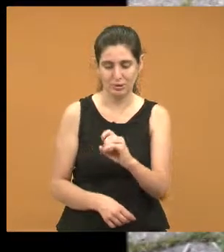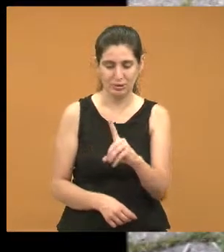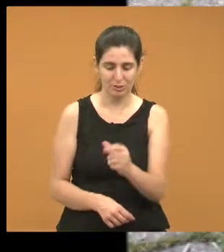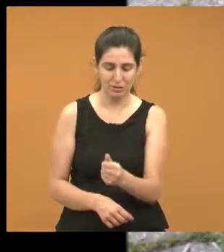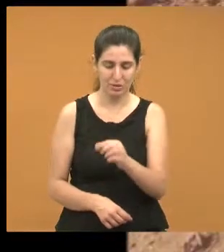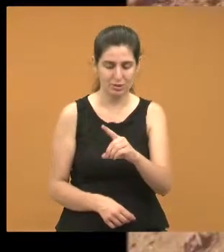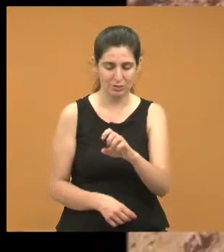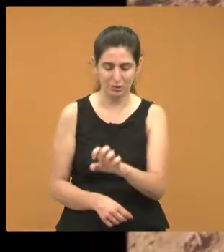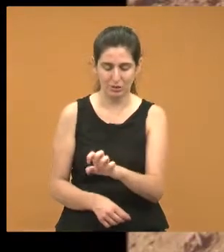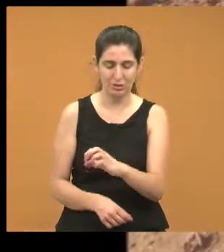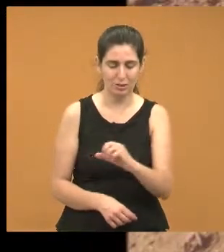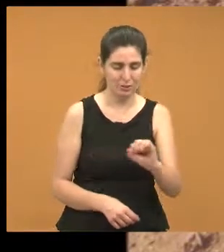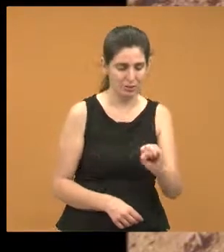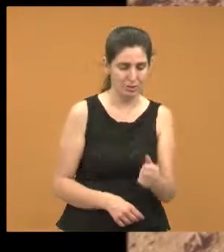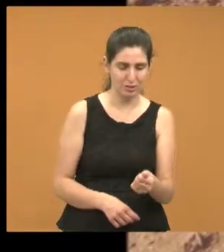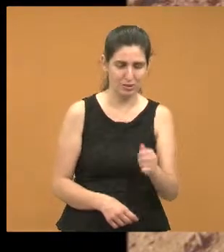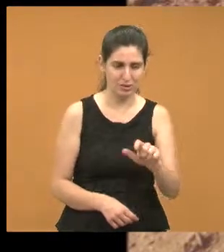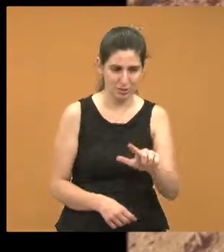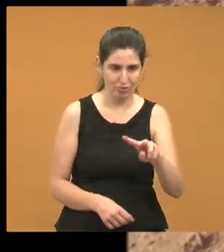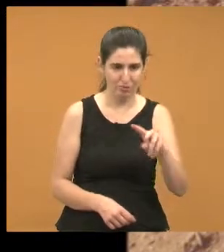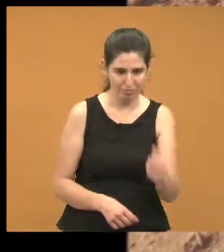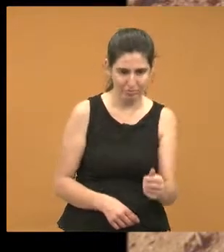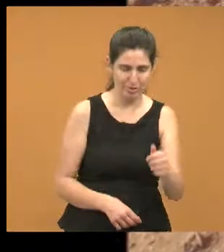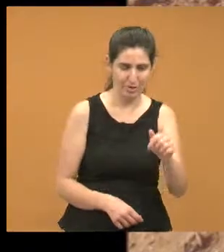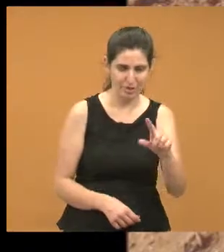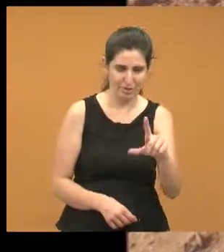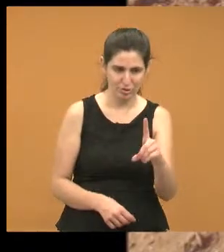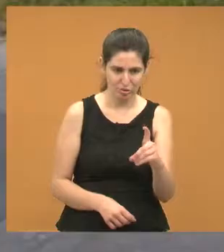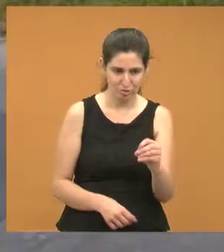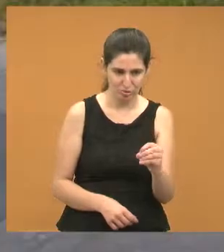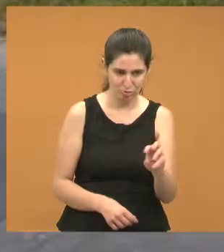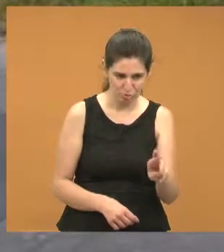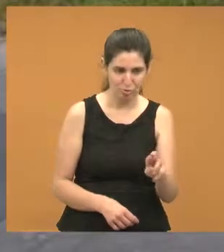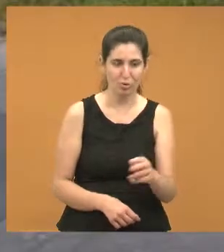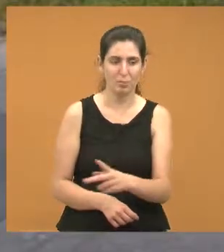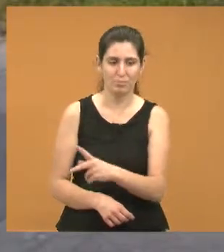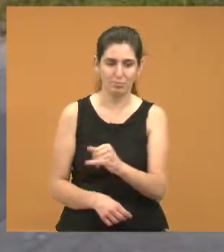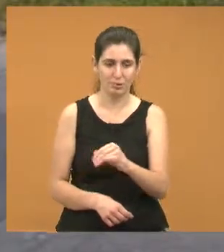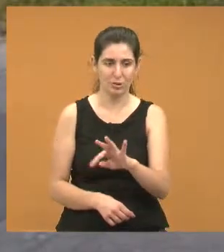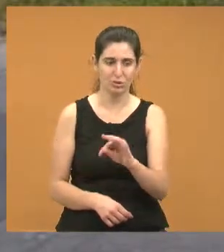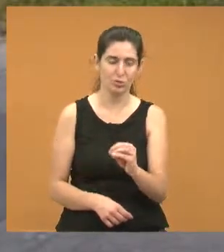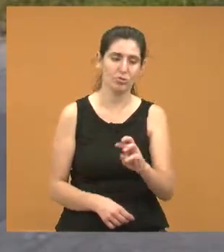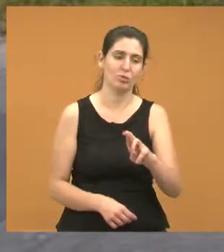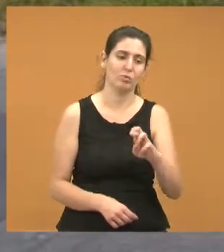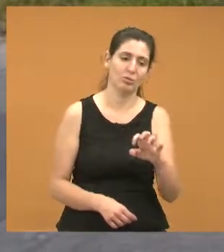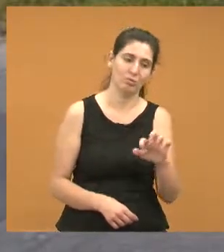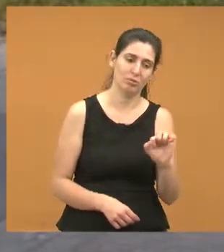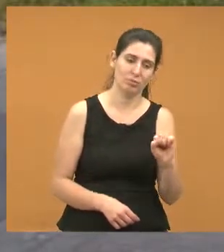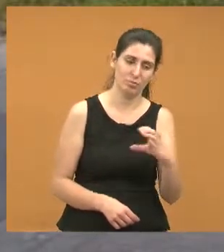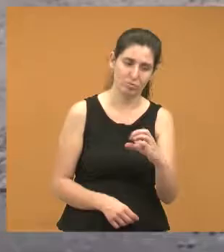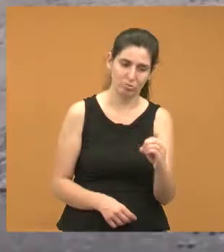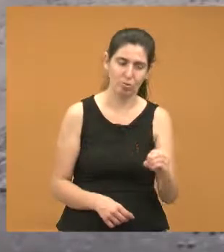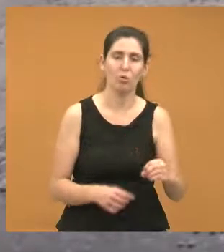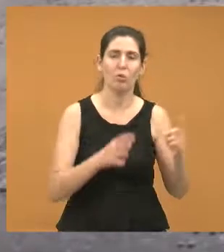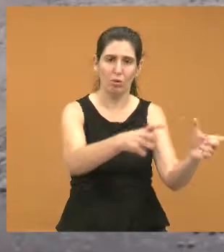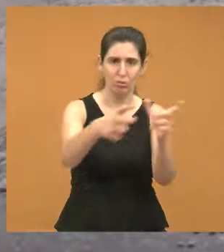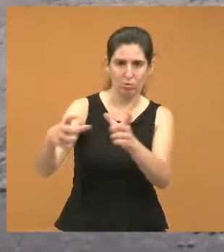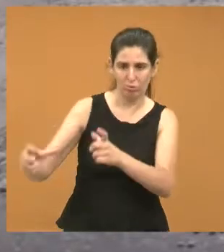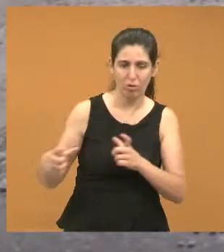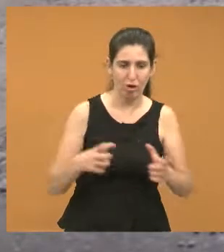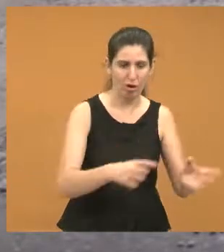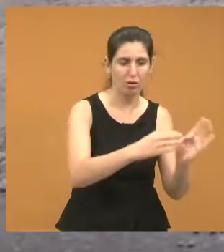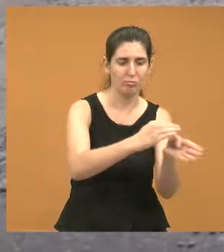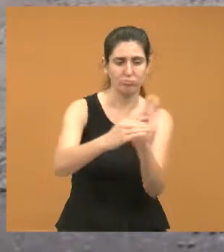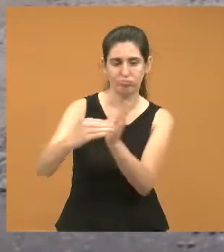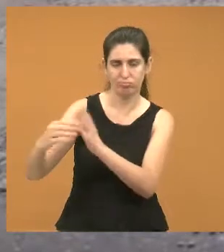especial para essas pessoas. Paraíso, que se Deus quiser, mais um ano, dois anos aí, a gente quer que ele se torne um verdadeiro paraíso.